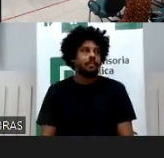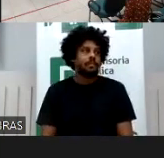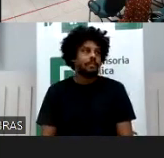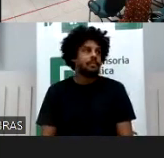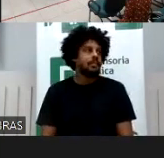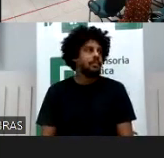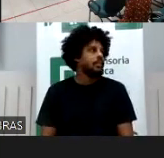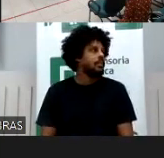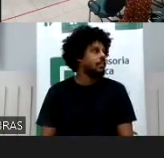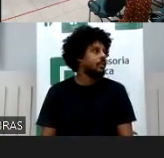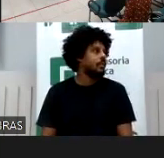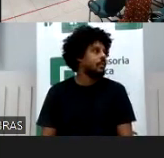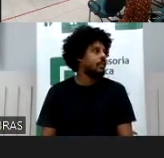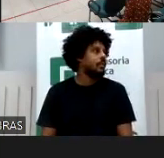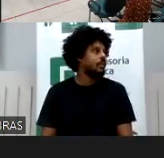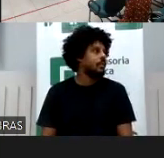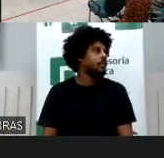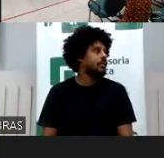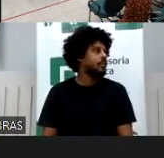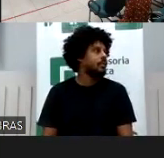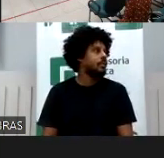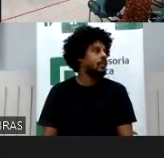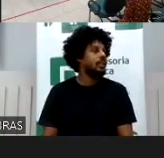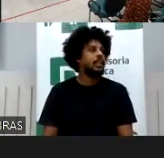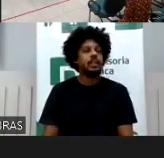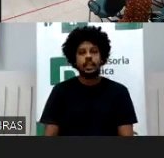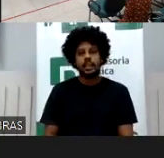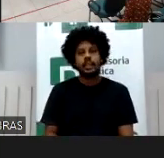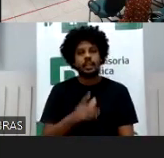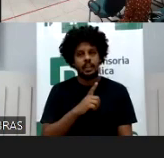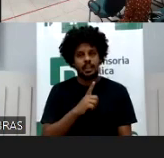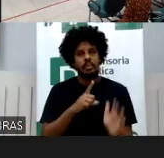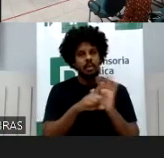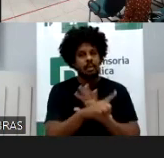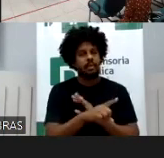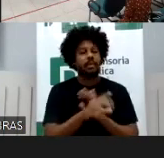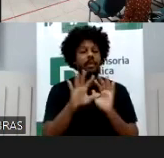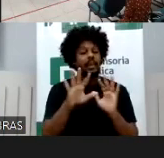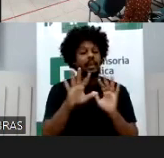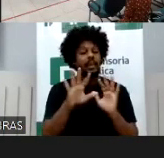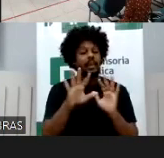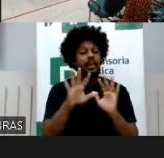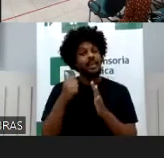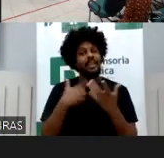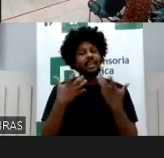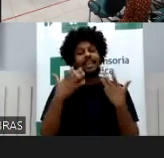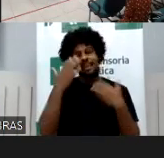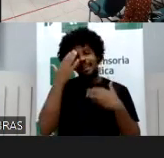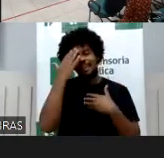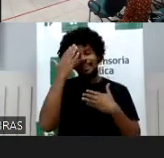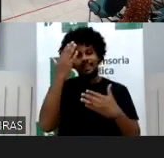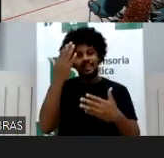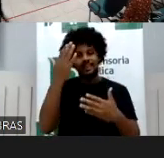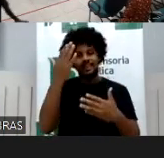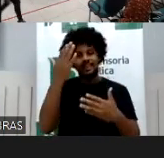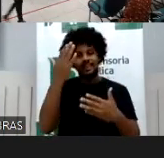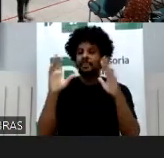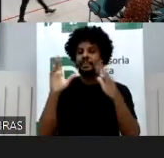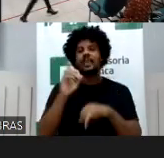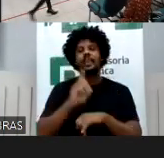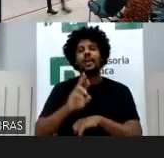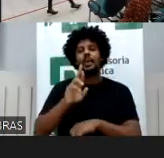Não, eu só, mas vou só, primeiro, né? Agradecer e parabenizar, né? Doutora Fernanda